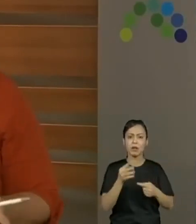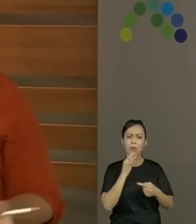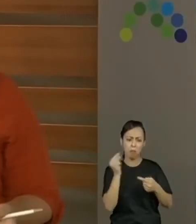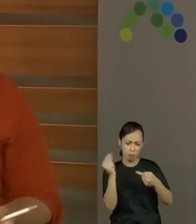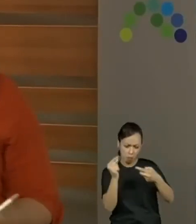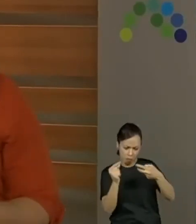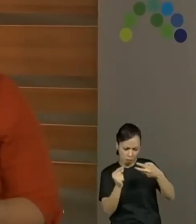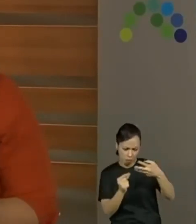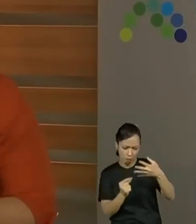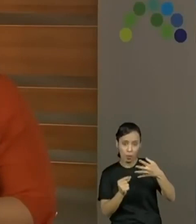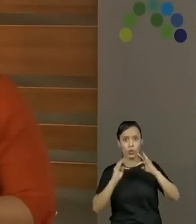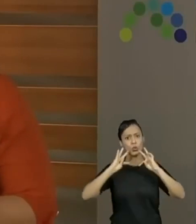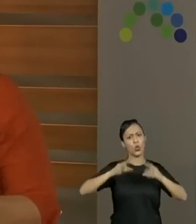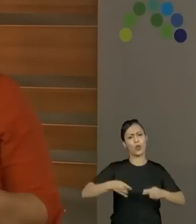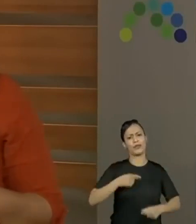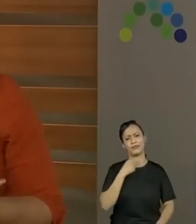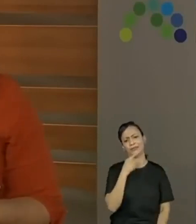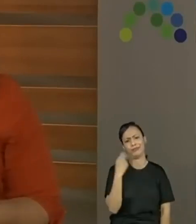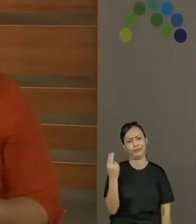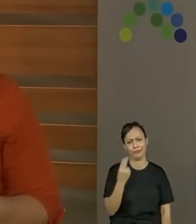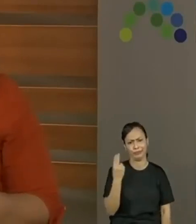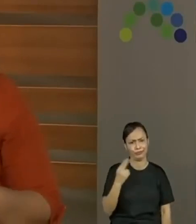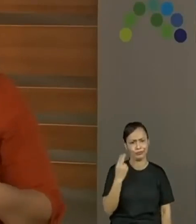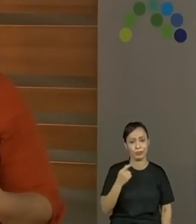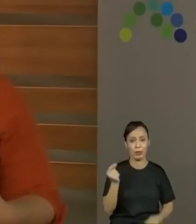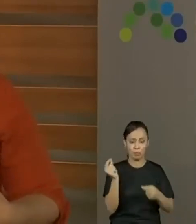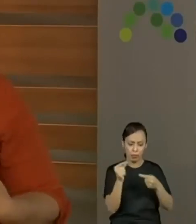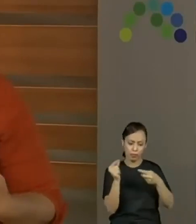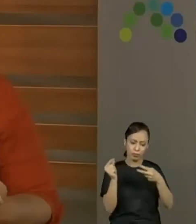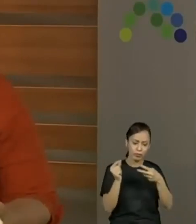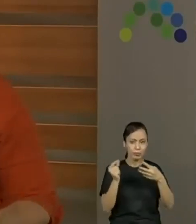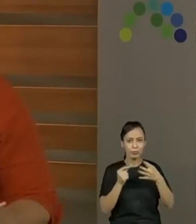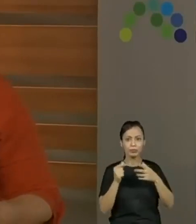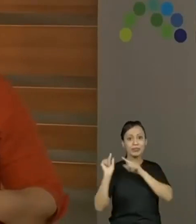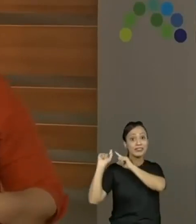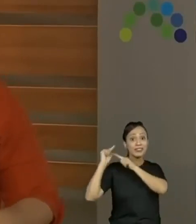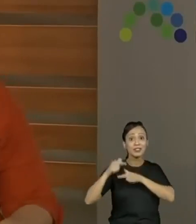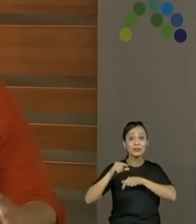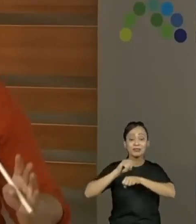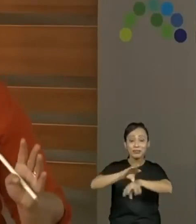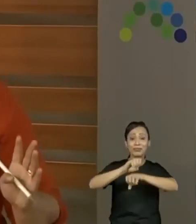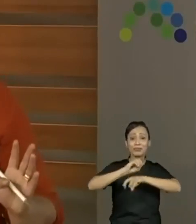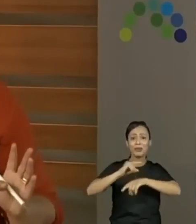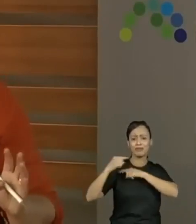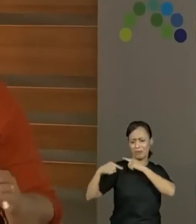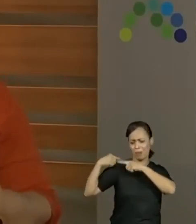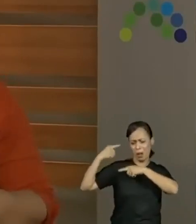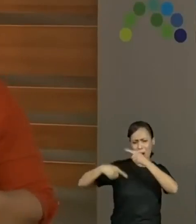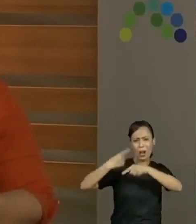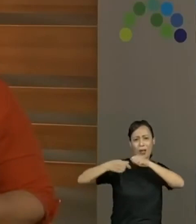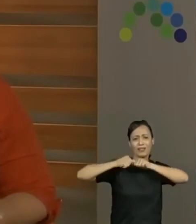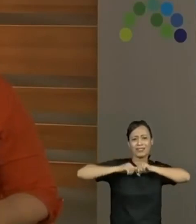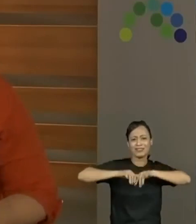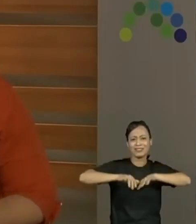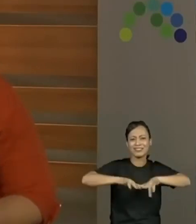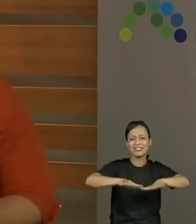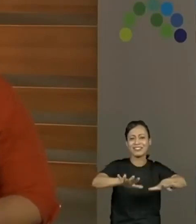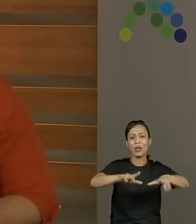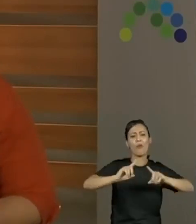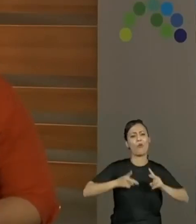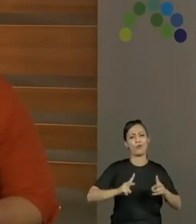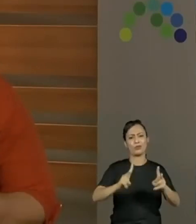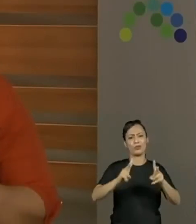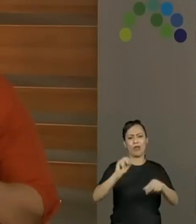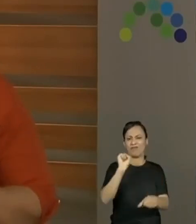delas, não todas, mas é importante a gente resgatar para que ela possa permanecer aí por muitos e muitos anos, fazendo parte da